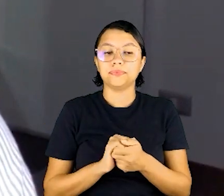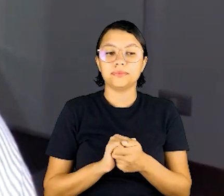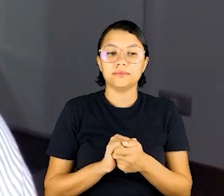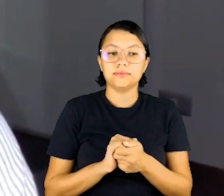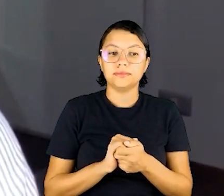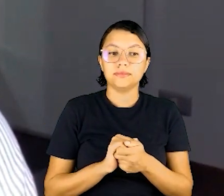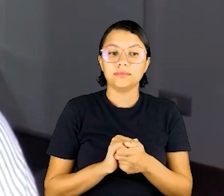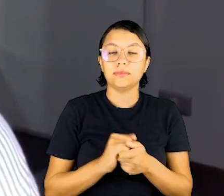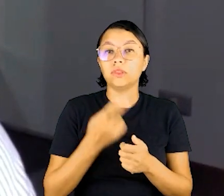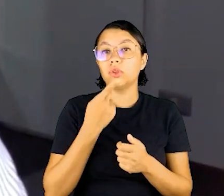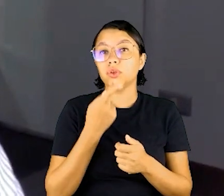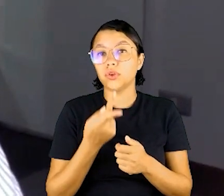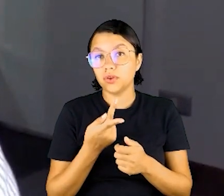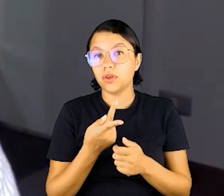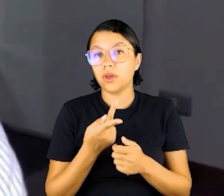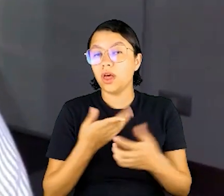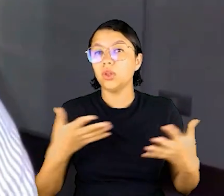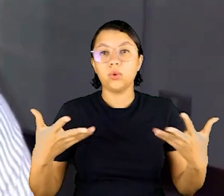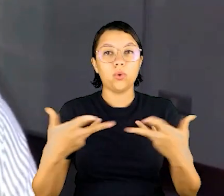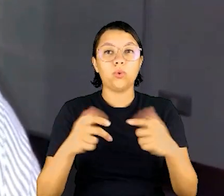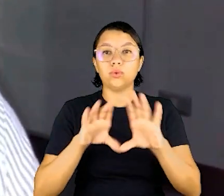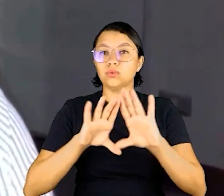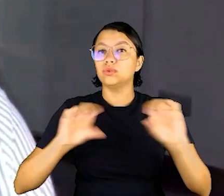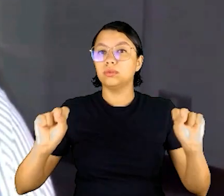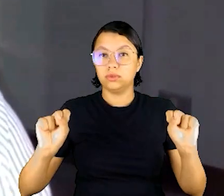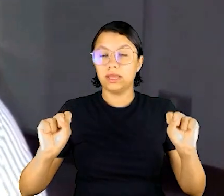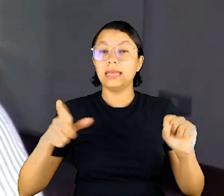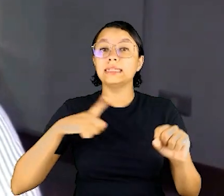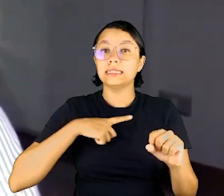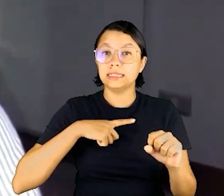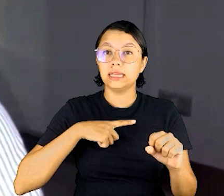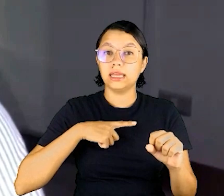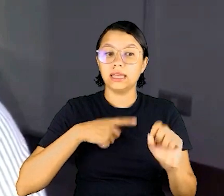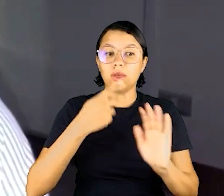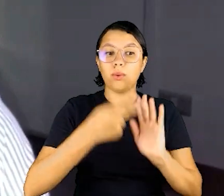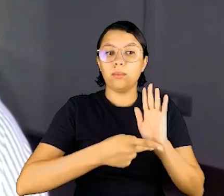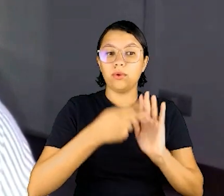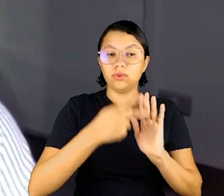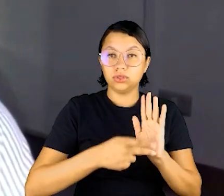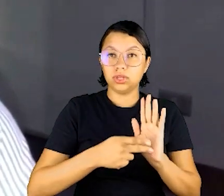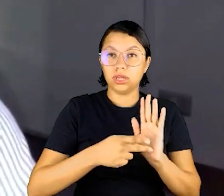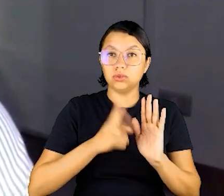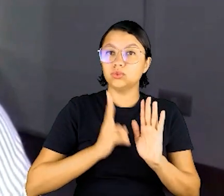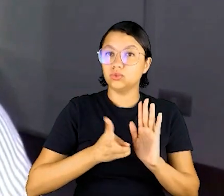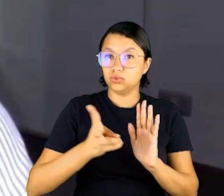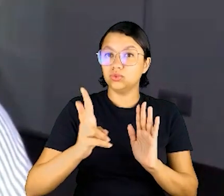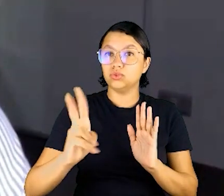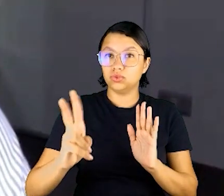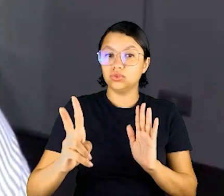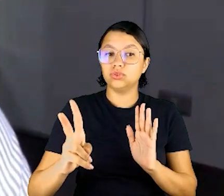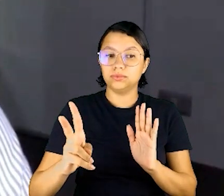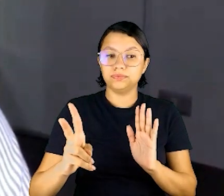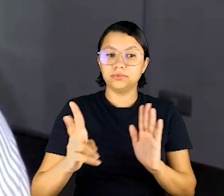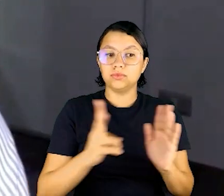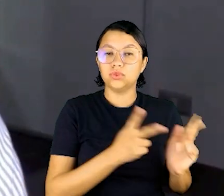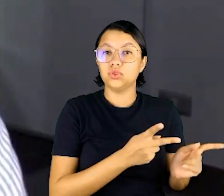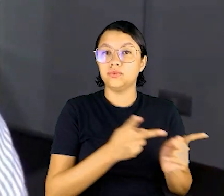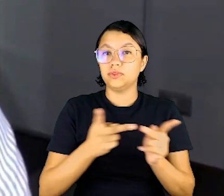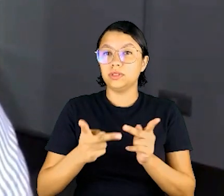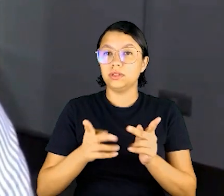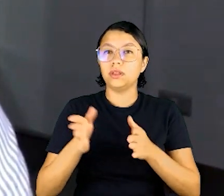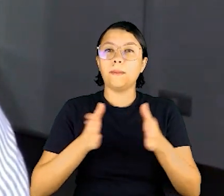que recomenda aos tribunais que tenham projetos permanentes de